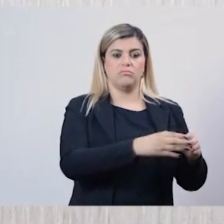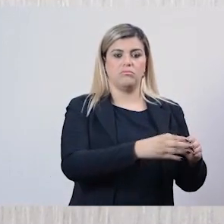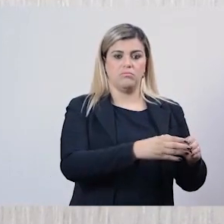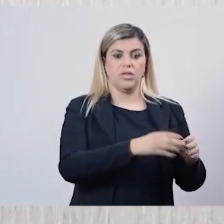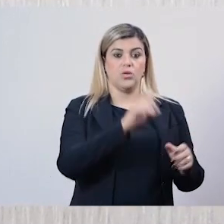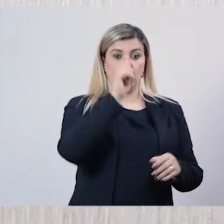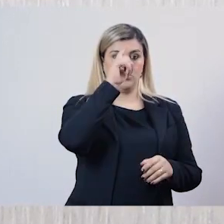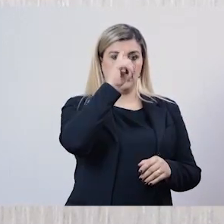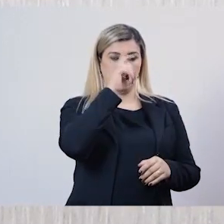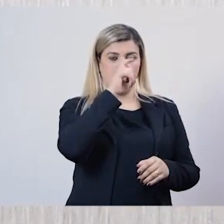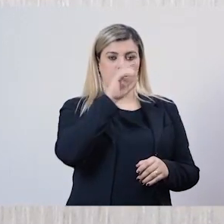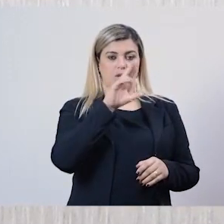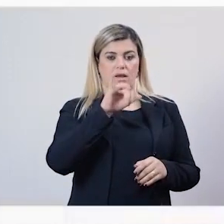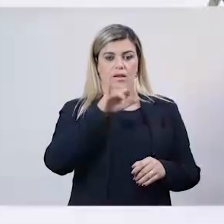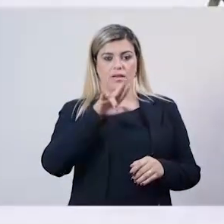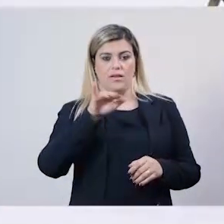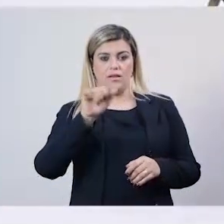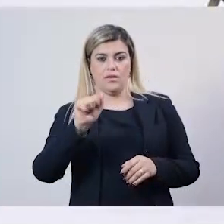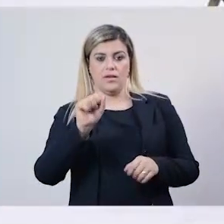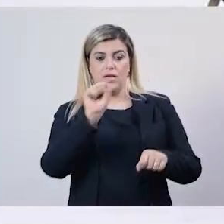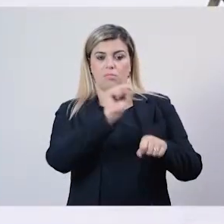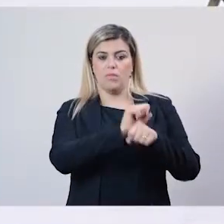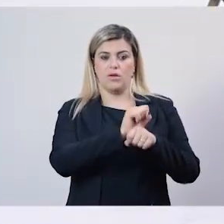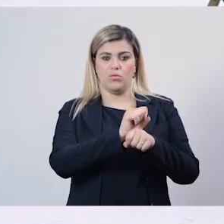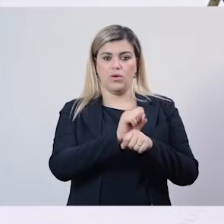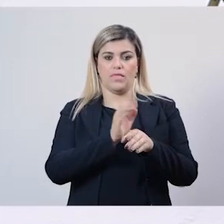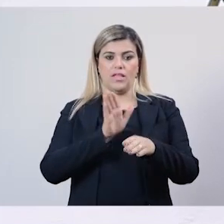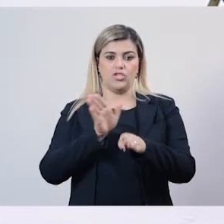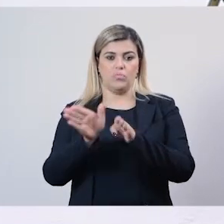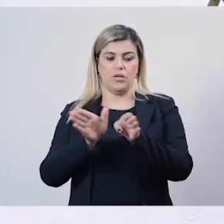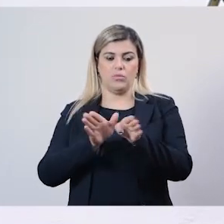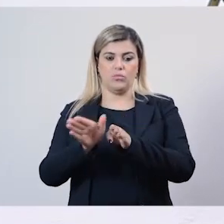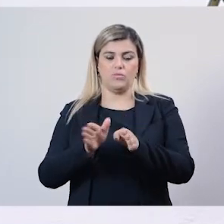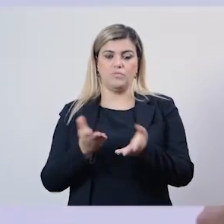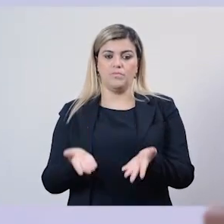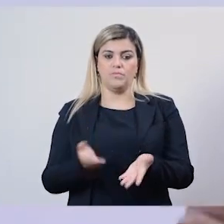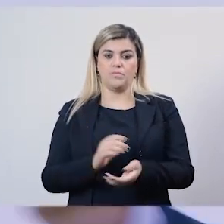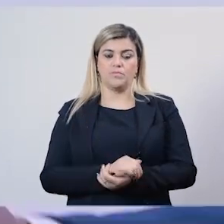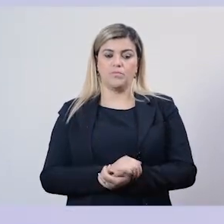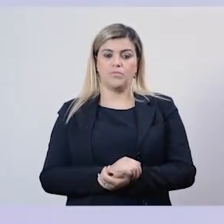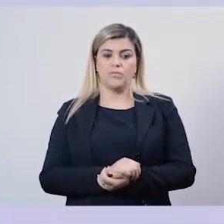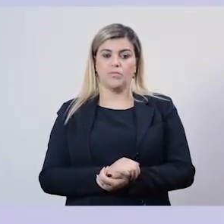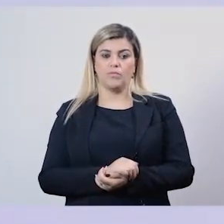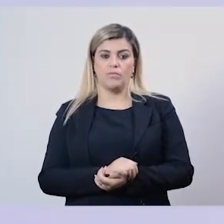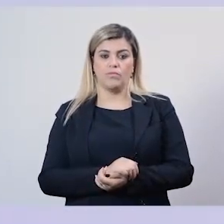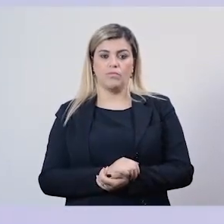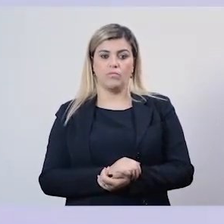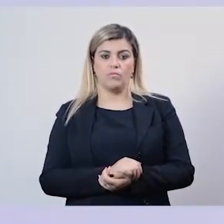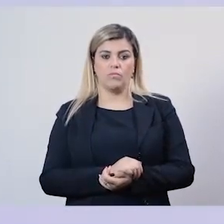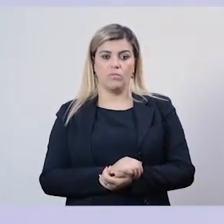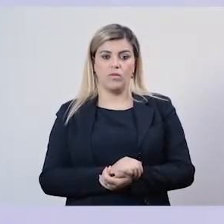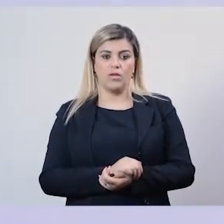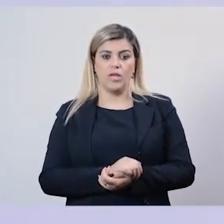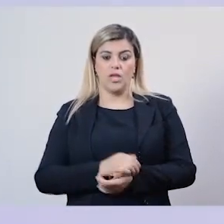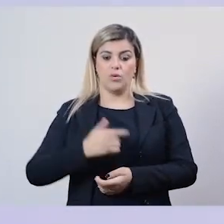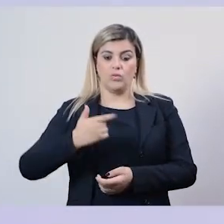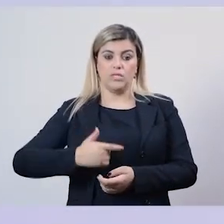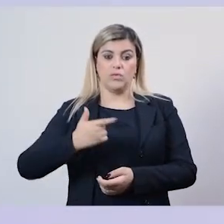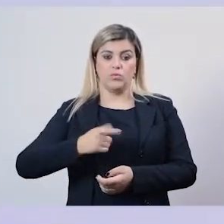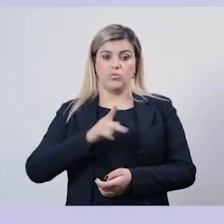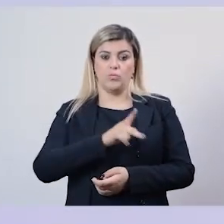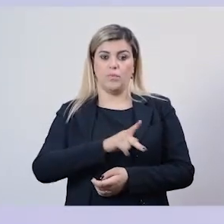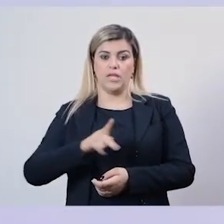Aí, paramos o atendimento. Olha, eu estou o segundo presidente do CREFITO, sou